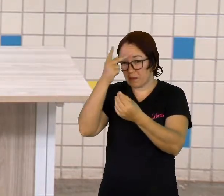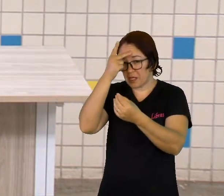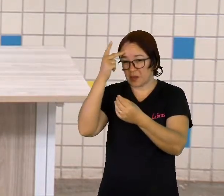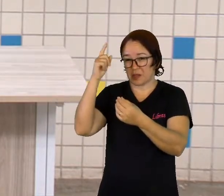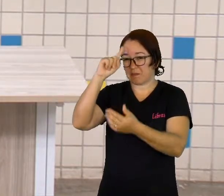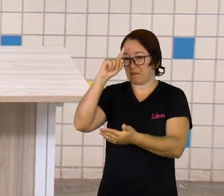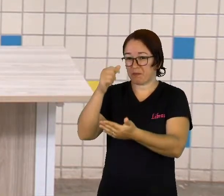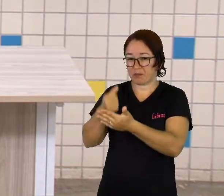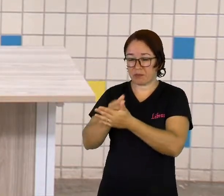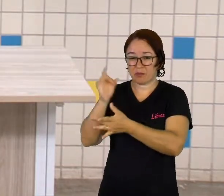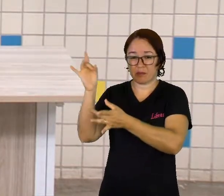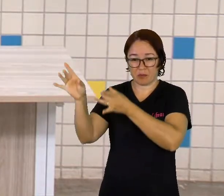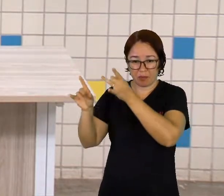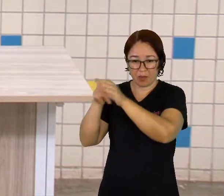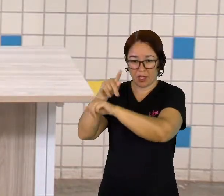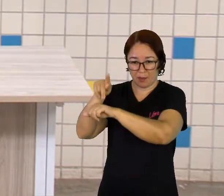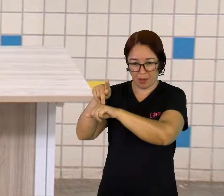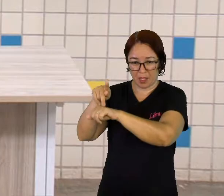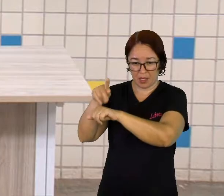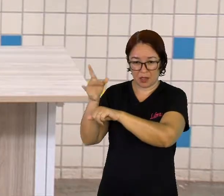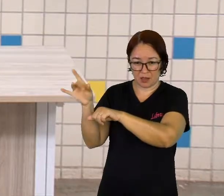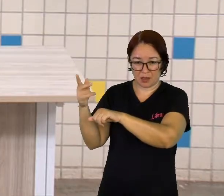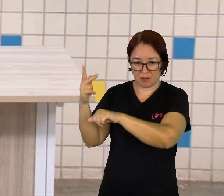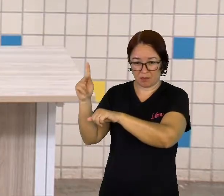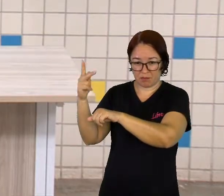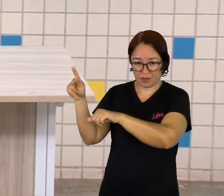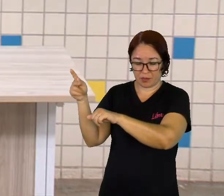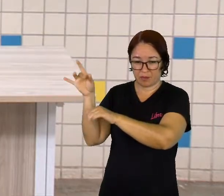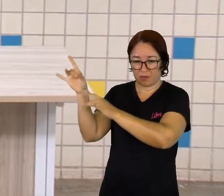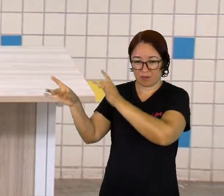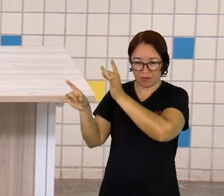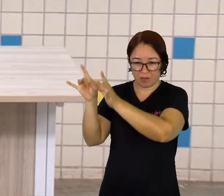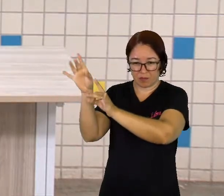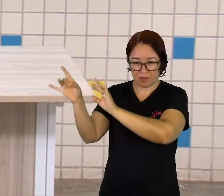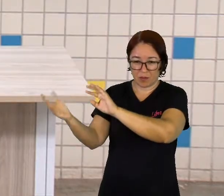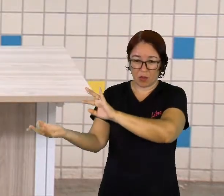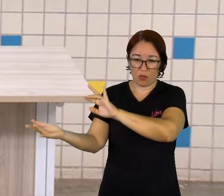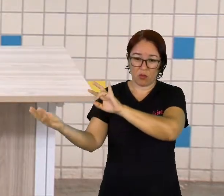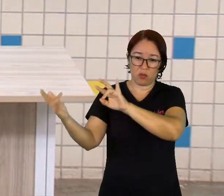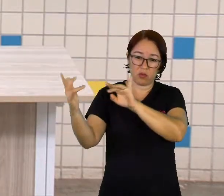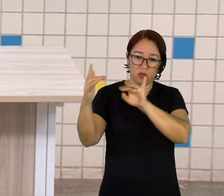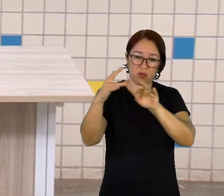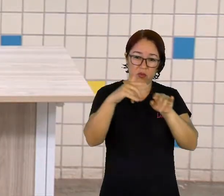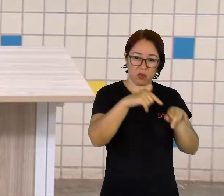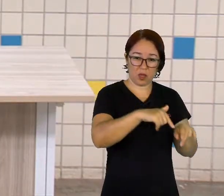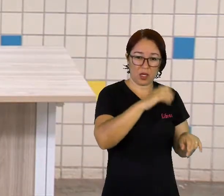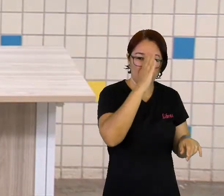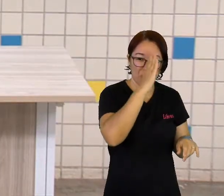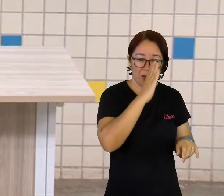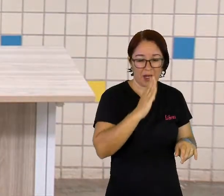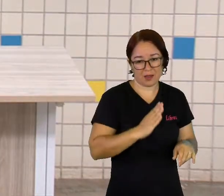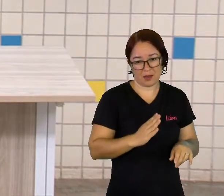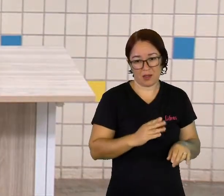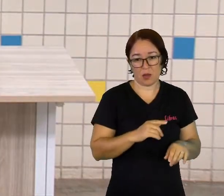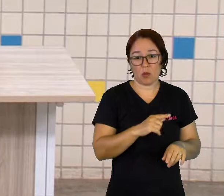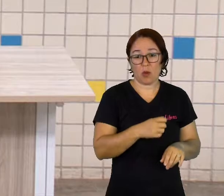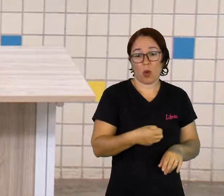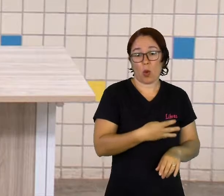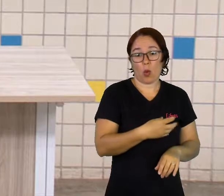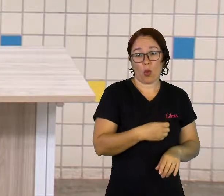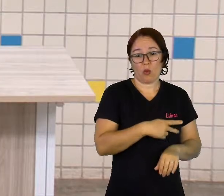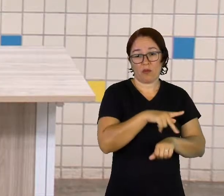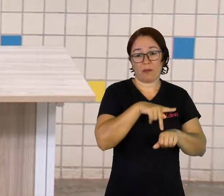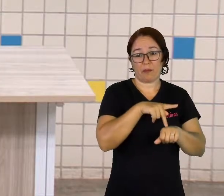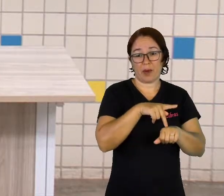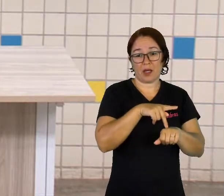que era um país recém-descoberto em desenvolvimento. E também nós temos fatores